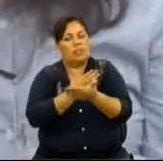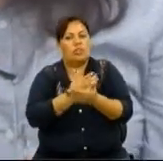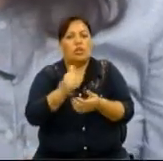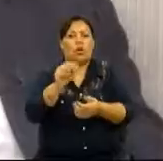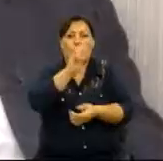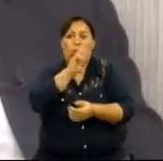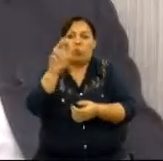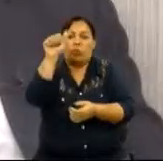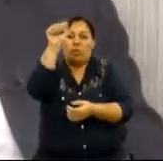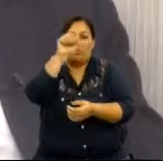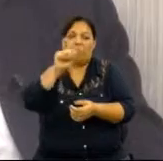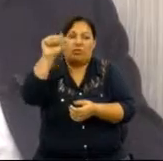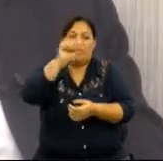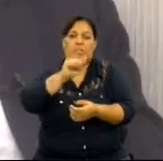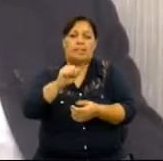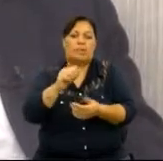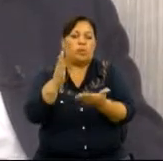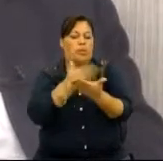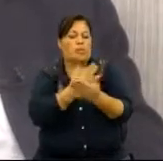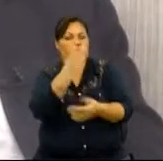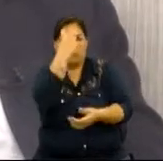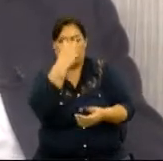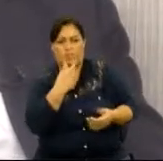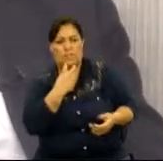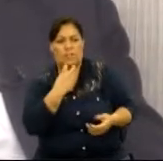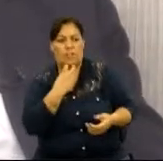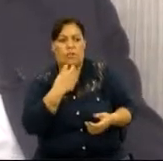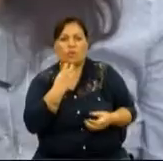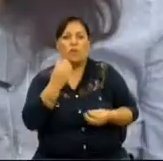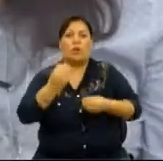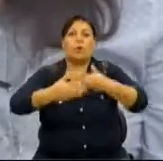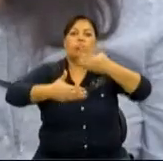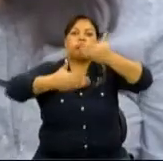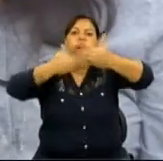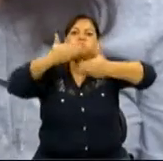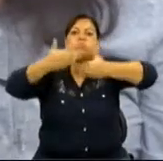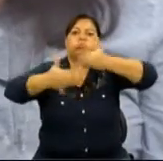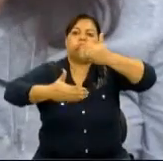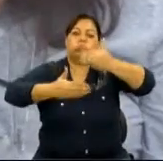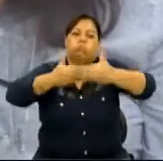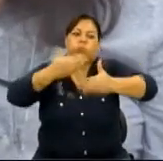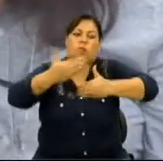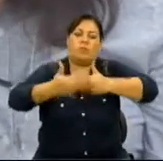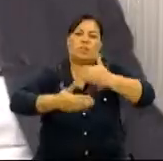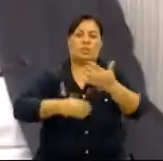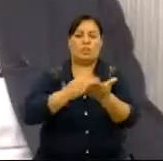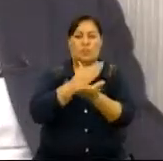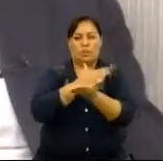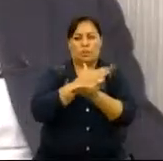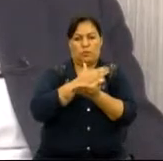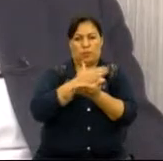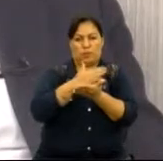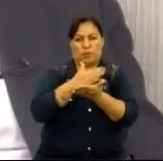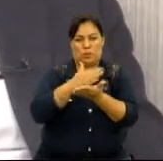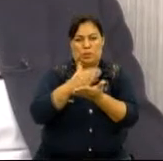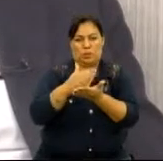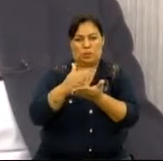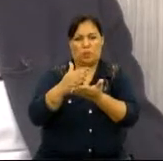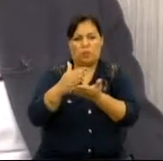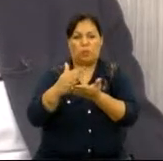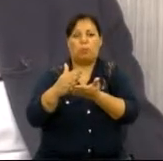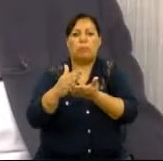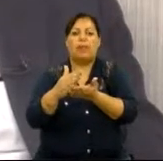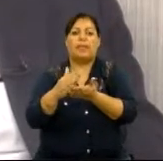nome era a Fundação para o Livro do Cego. Tá. E a partir daí, como é que ela vai evoluindo? Aí vai evoluindo, ela começa